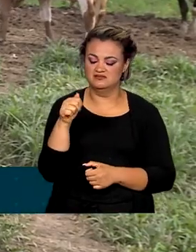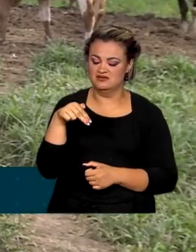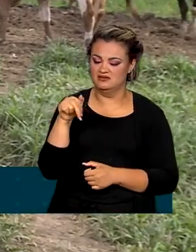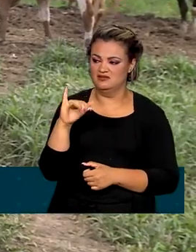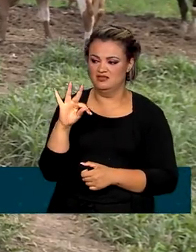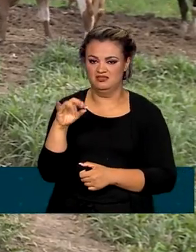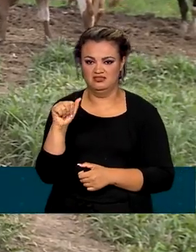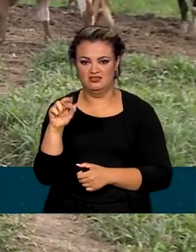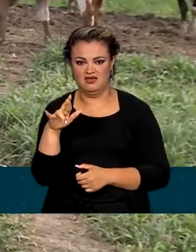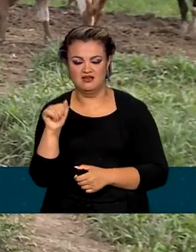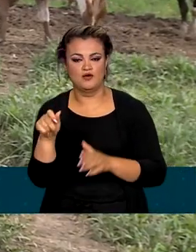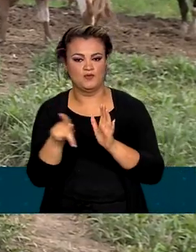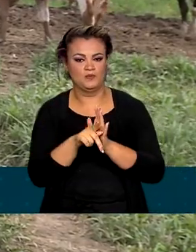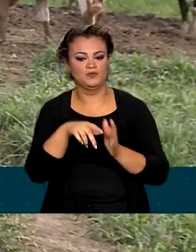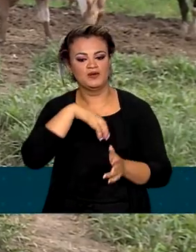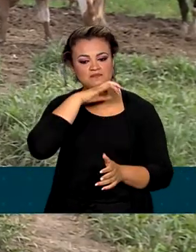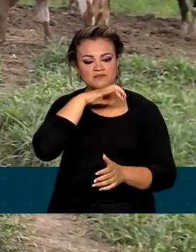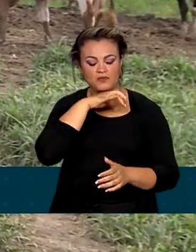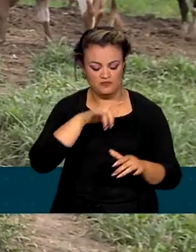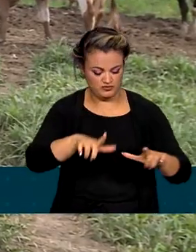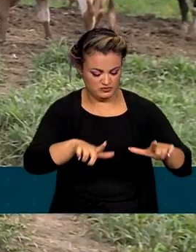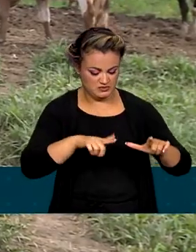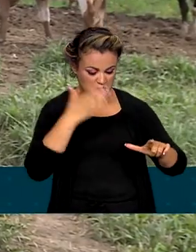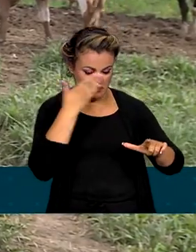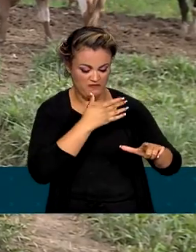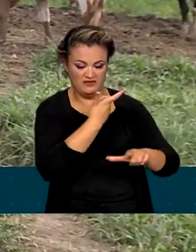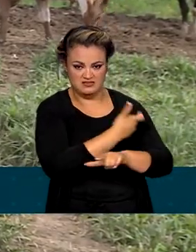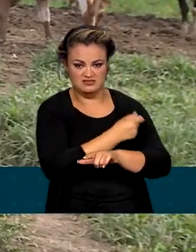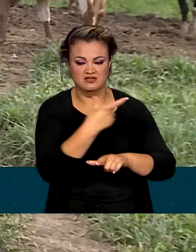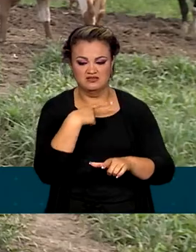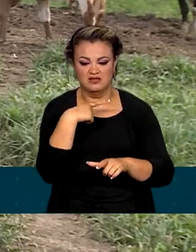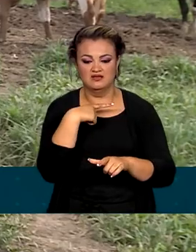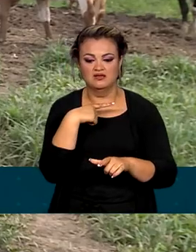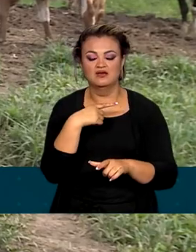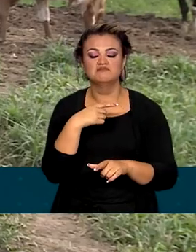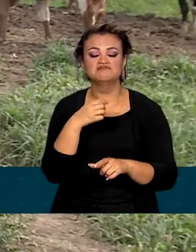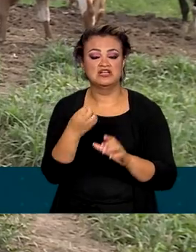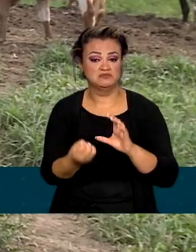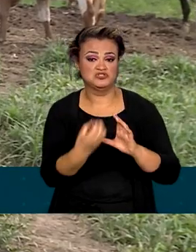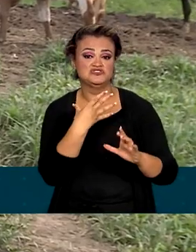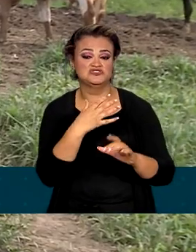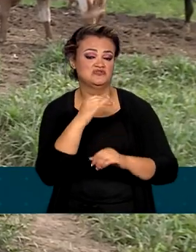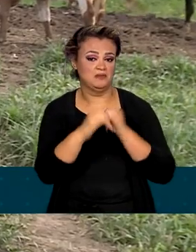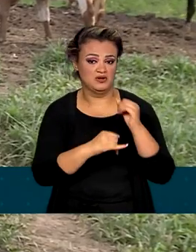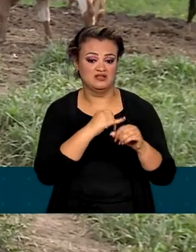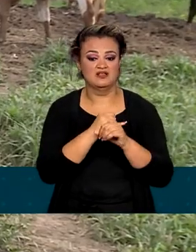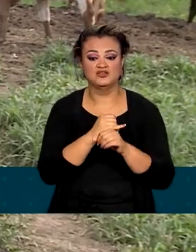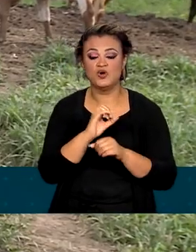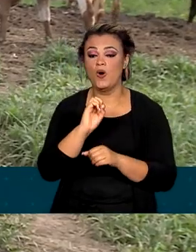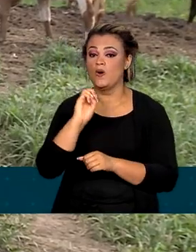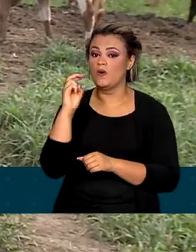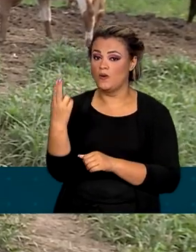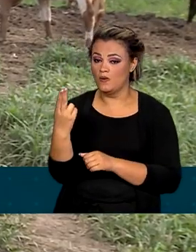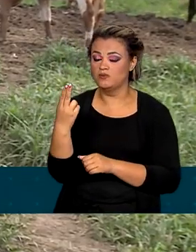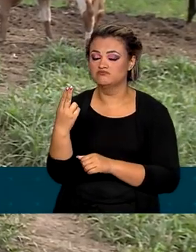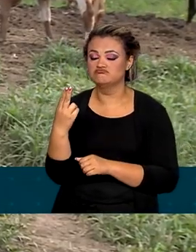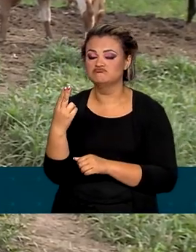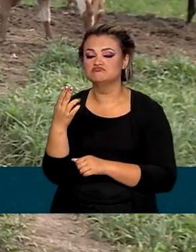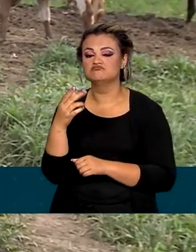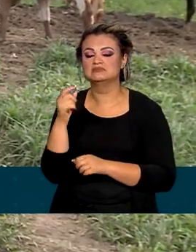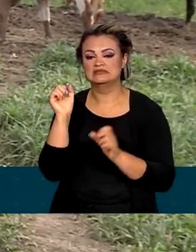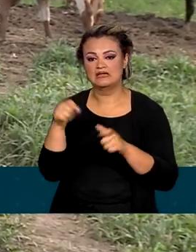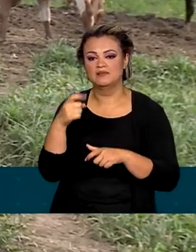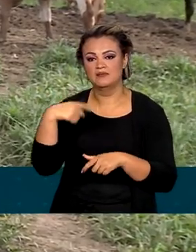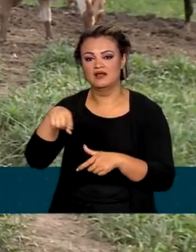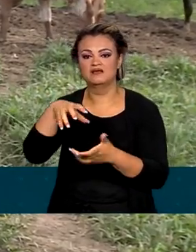do Estado. A declaração da vacina pode ser entregue de forma online ou, quando não for possível, presencialmente